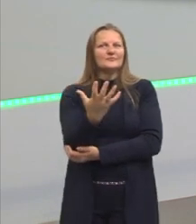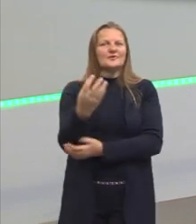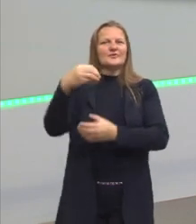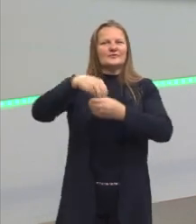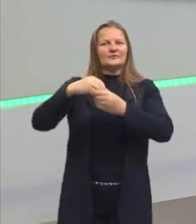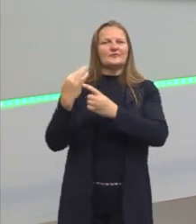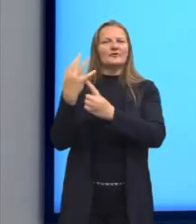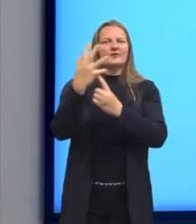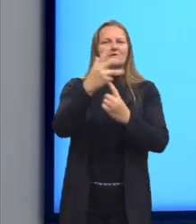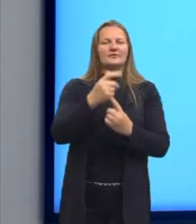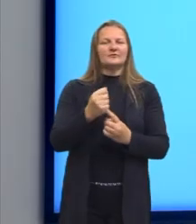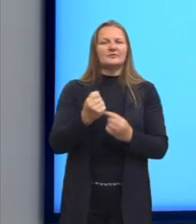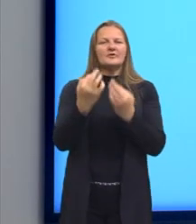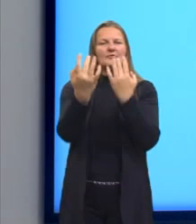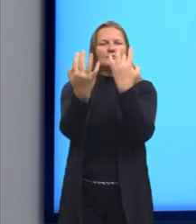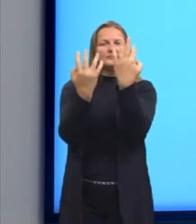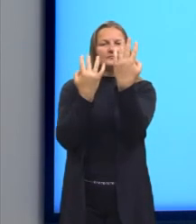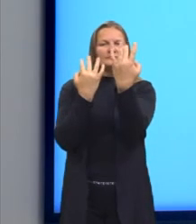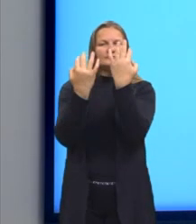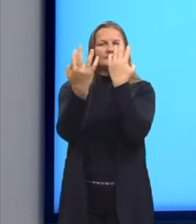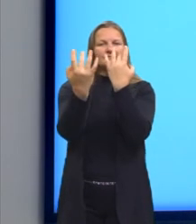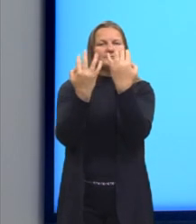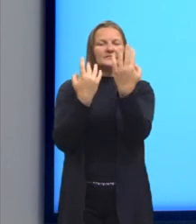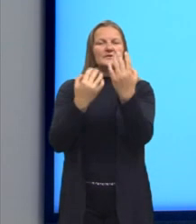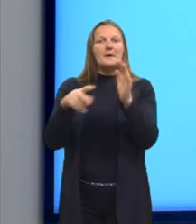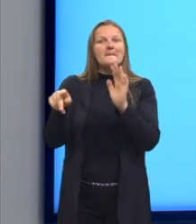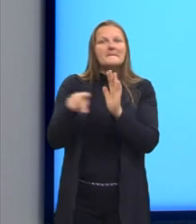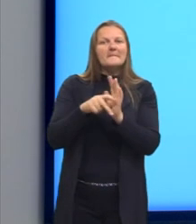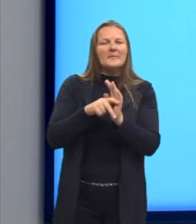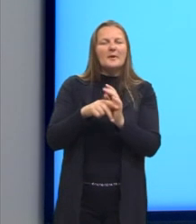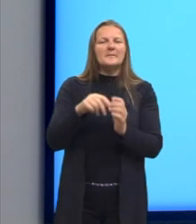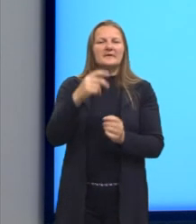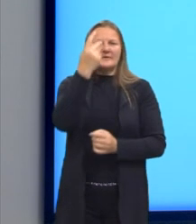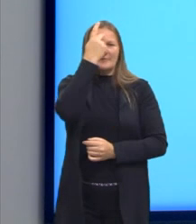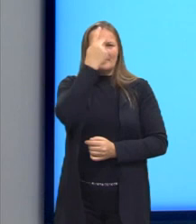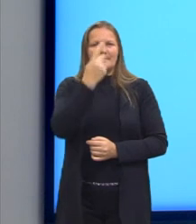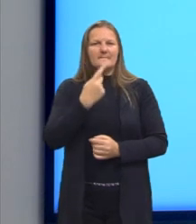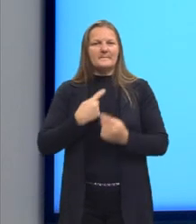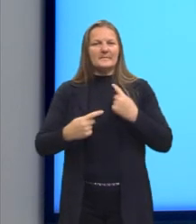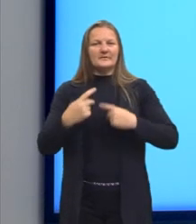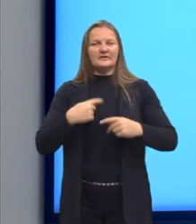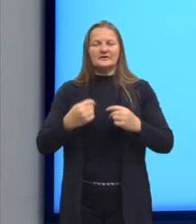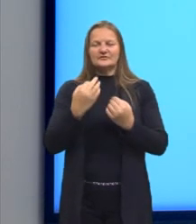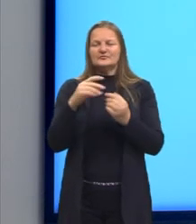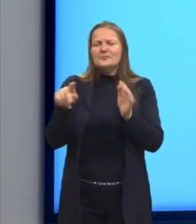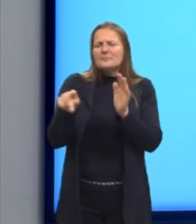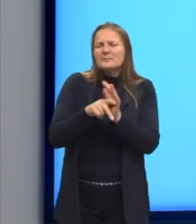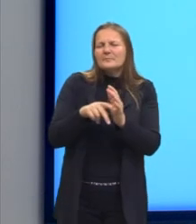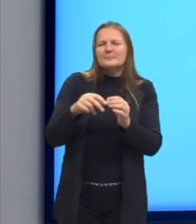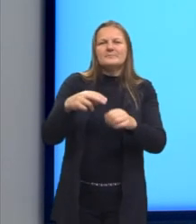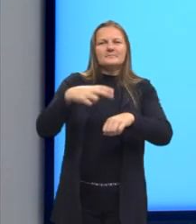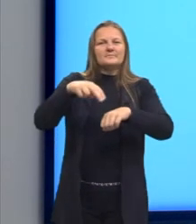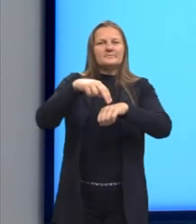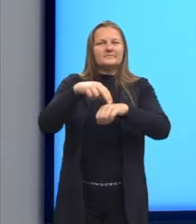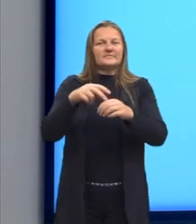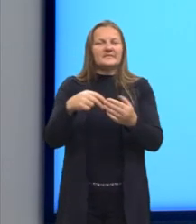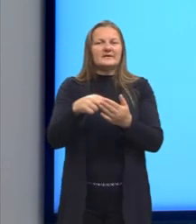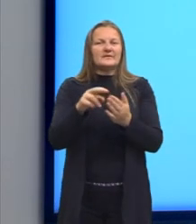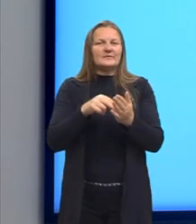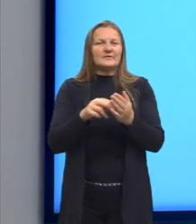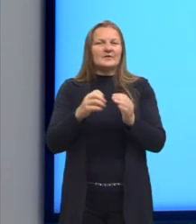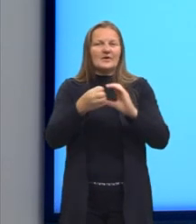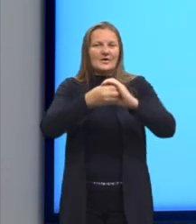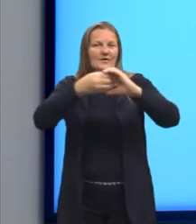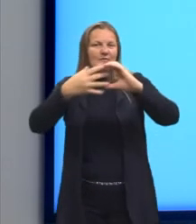artes. O naturalismo também, que é a descrição minuciosa dos personagens e dos cenários. Então, gente vai ter aí pinceladas das